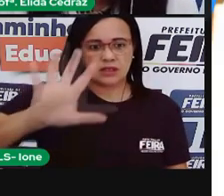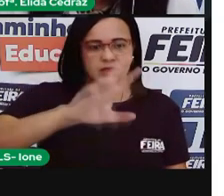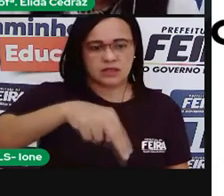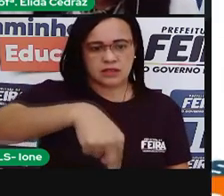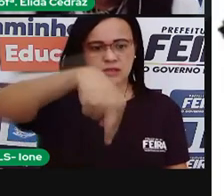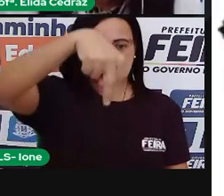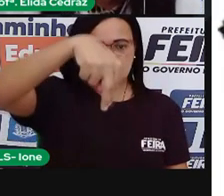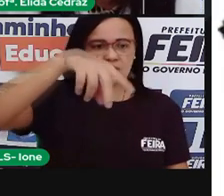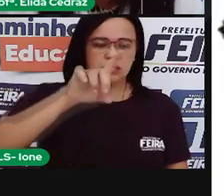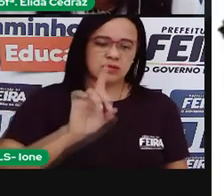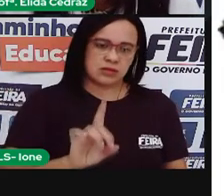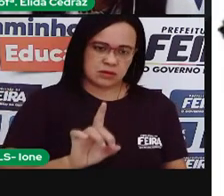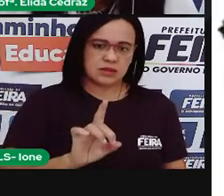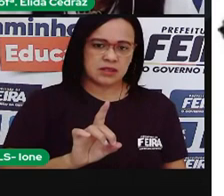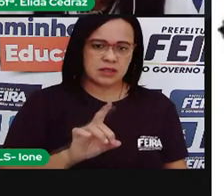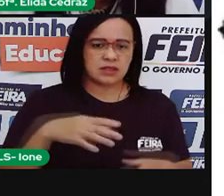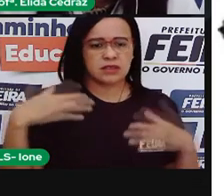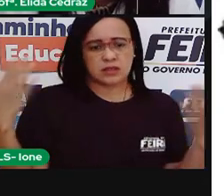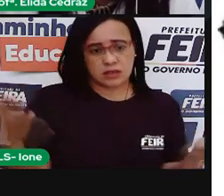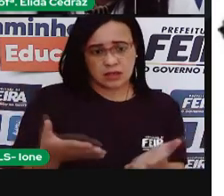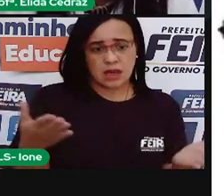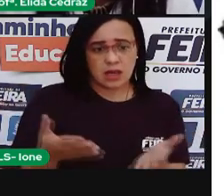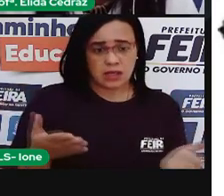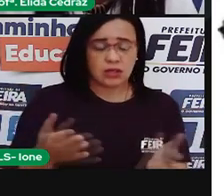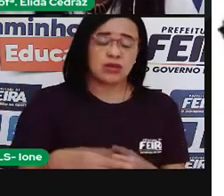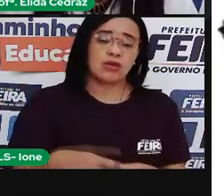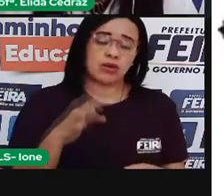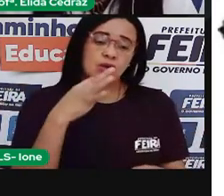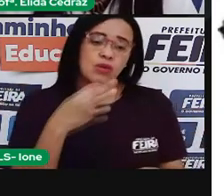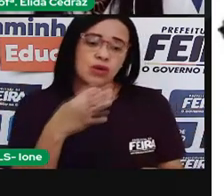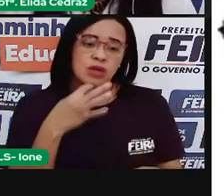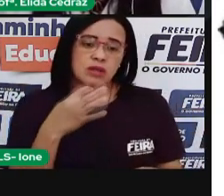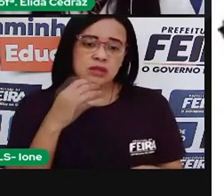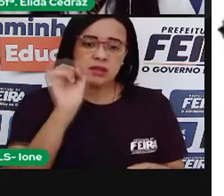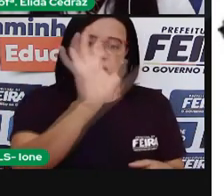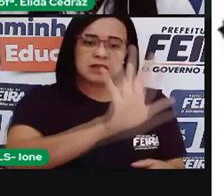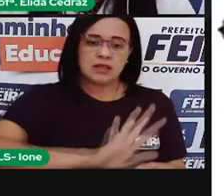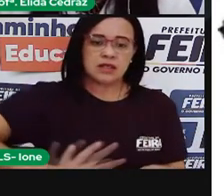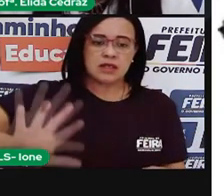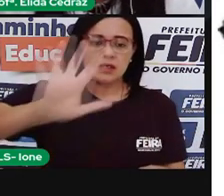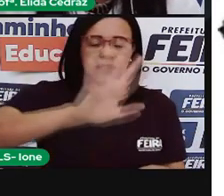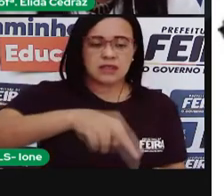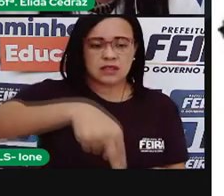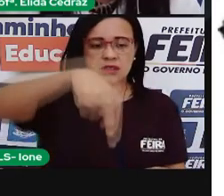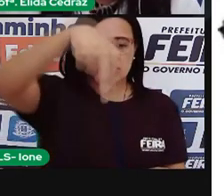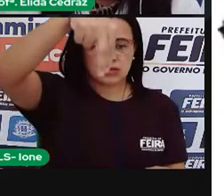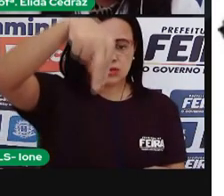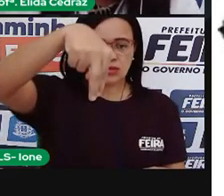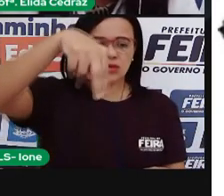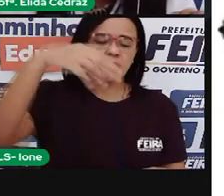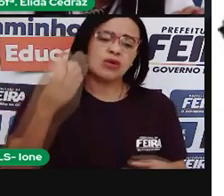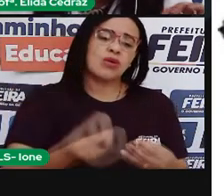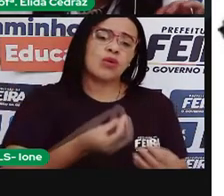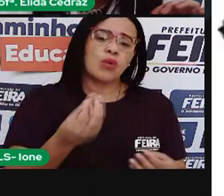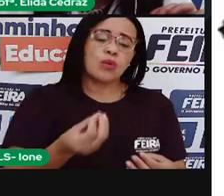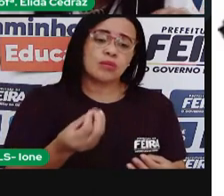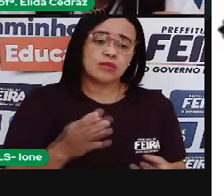Vamos conhecer um pouco da região Norte. A região Norte é aquela onde você